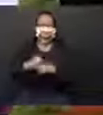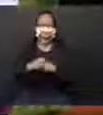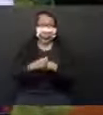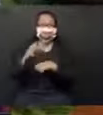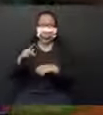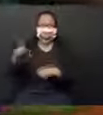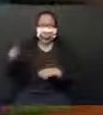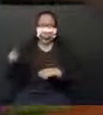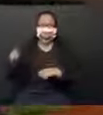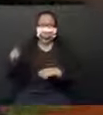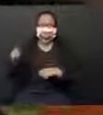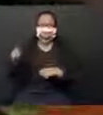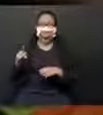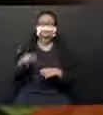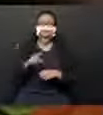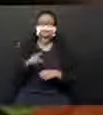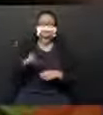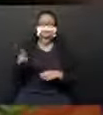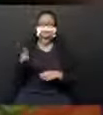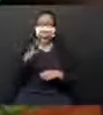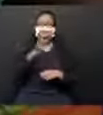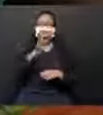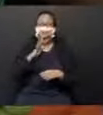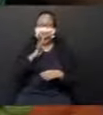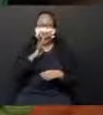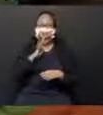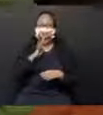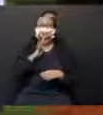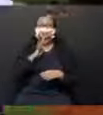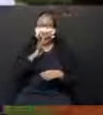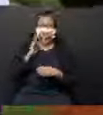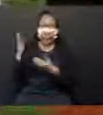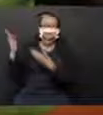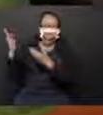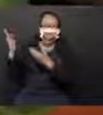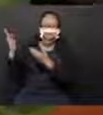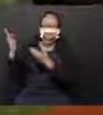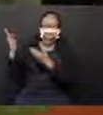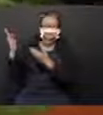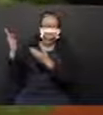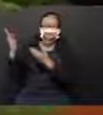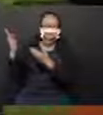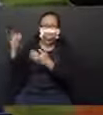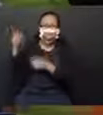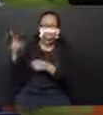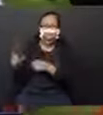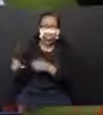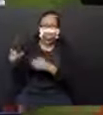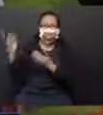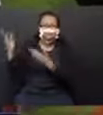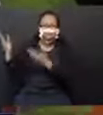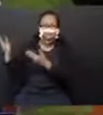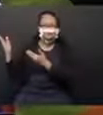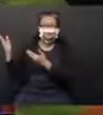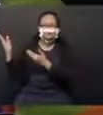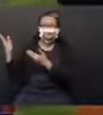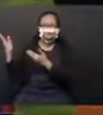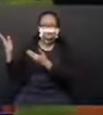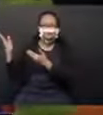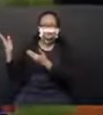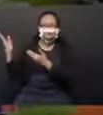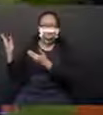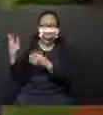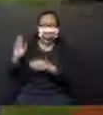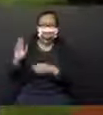agora. Vocês conhecem esse personagem? Ah, eu acho que eu já vi ele em alguma